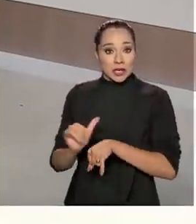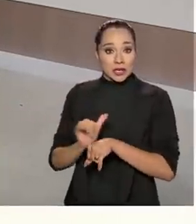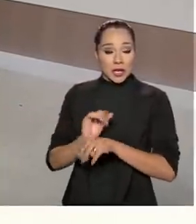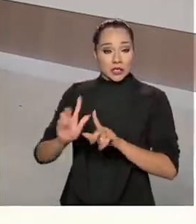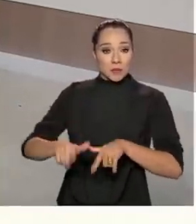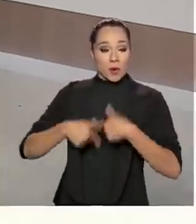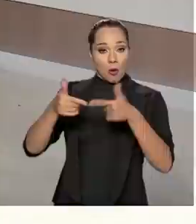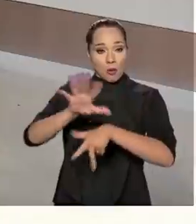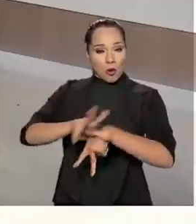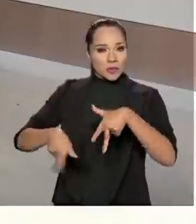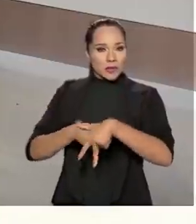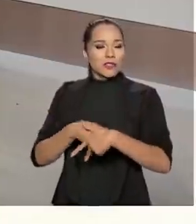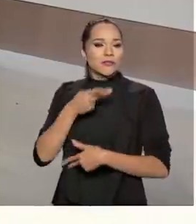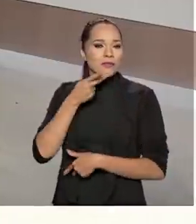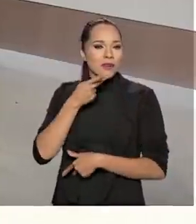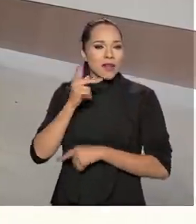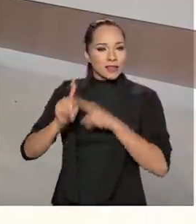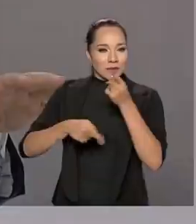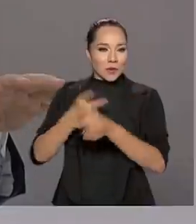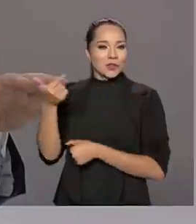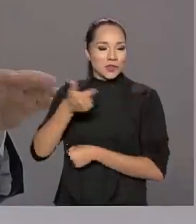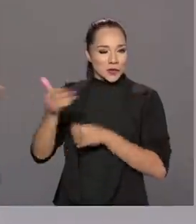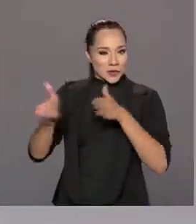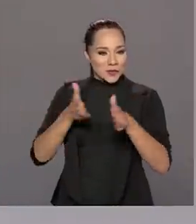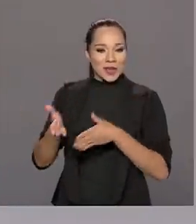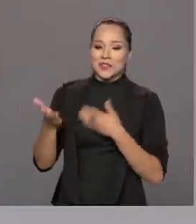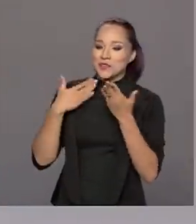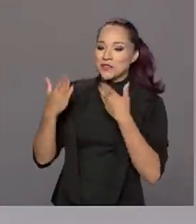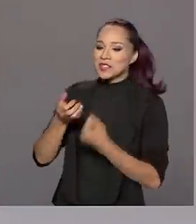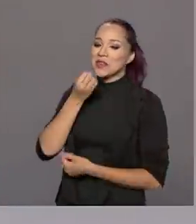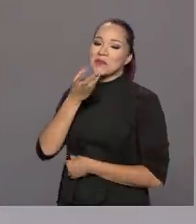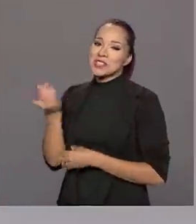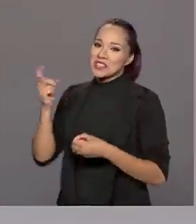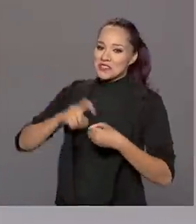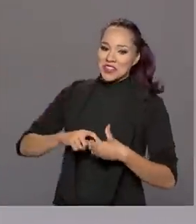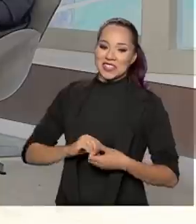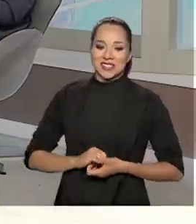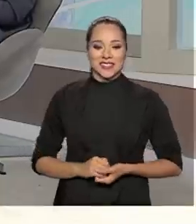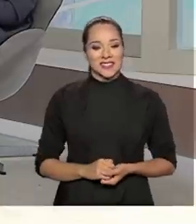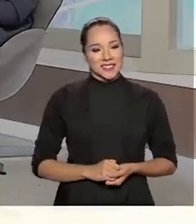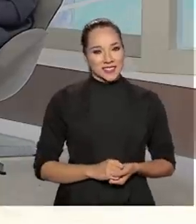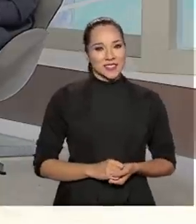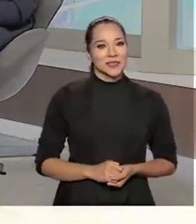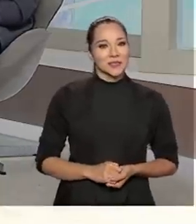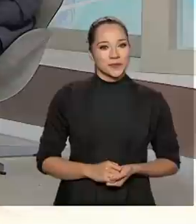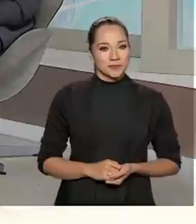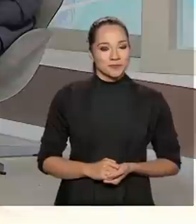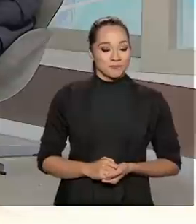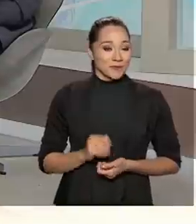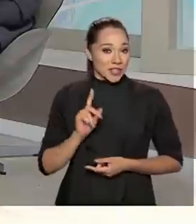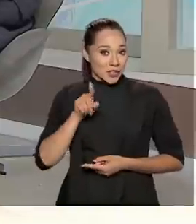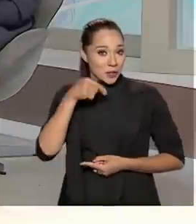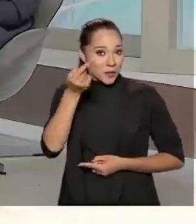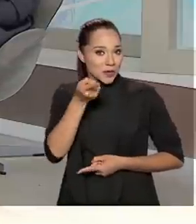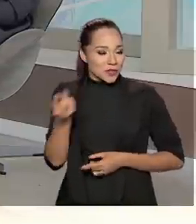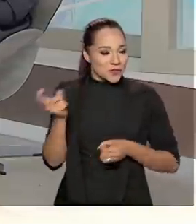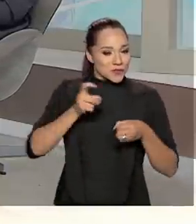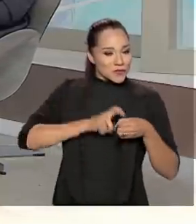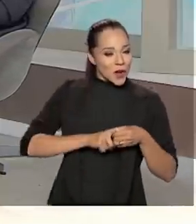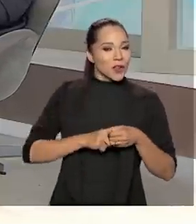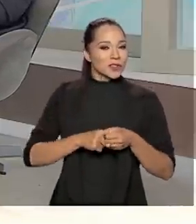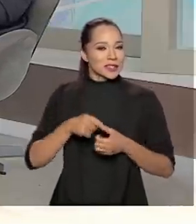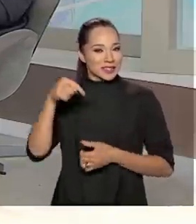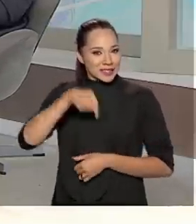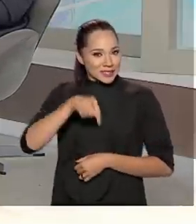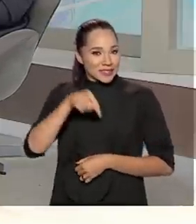combate à corrupção, a gente vai tratar agora no segundo bloco. A conversa está boa, a gente já volta. Daqui a pouco voltamos com o